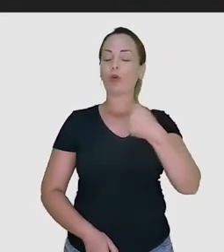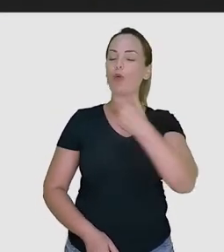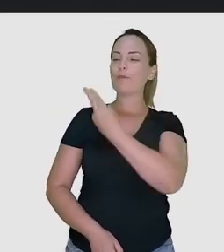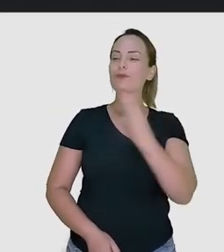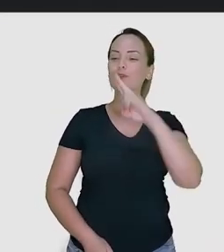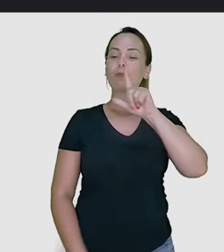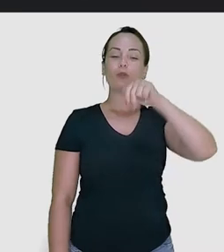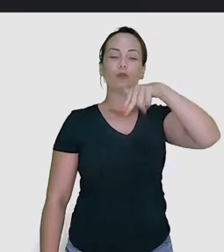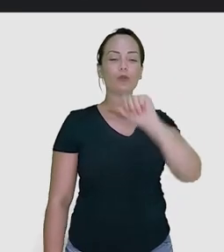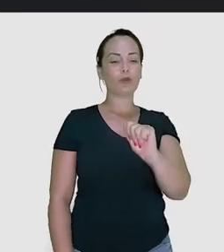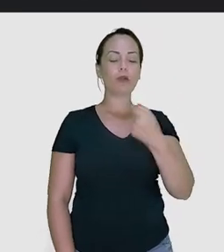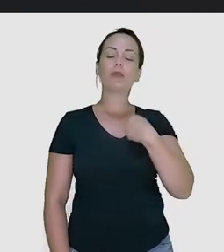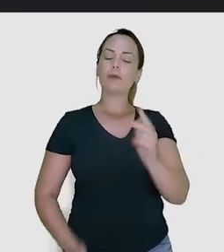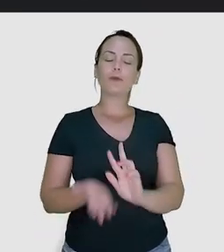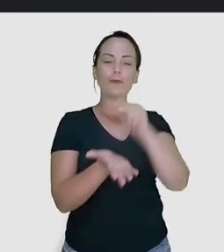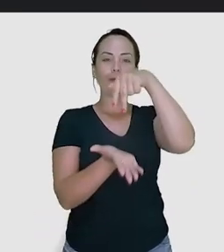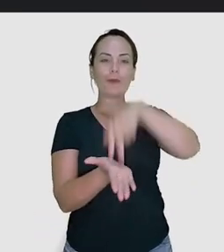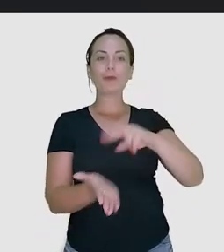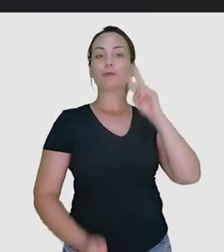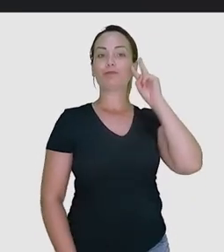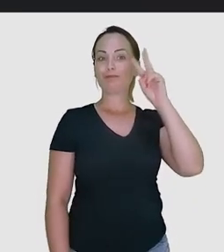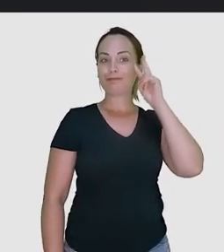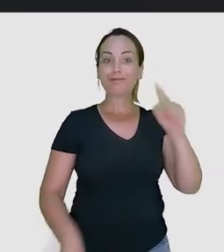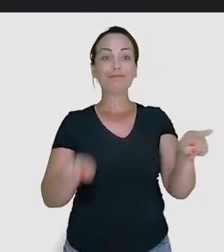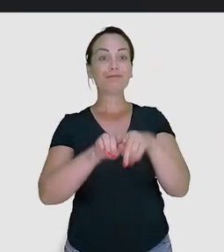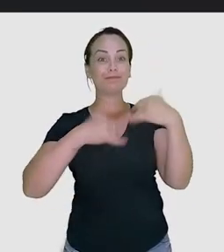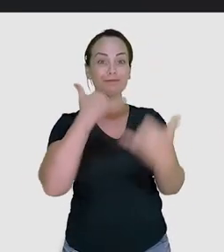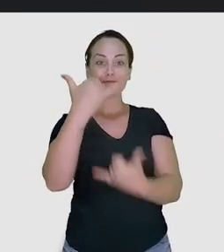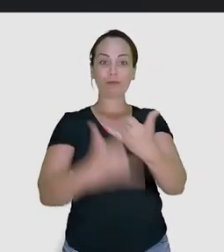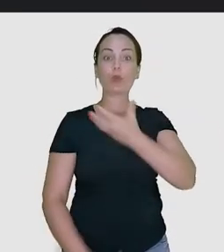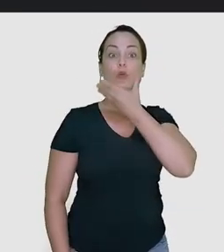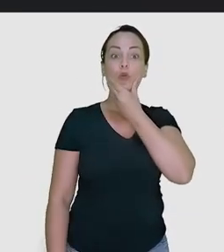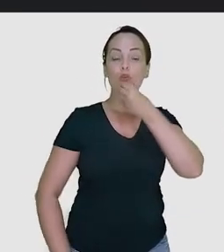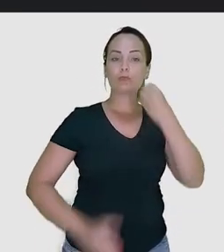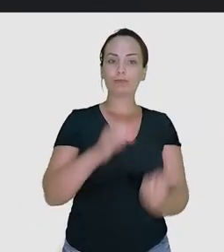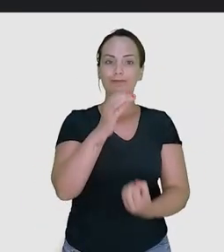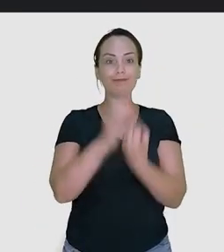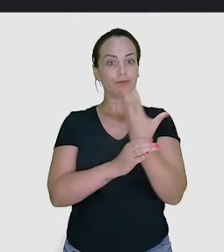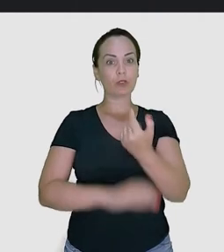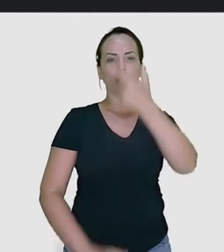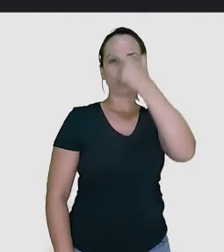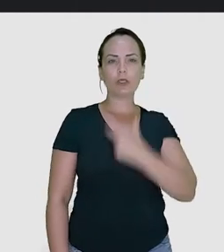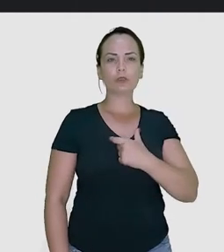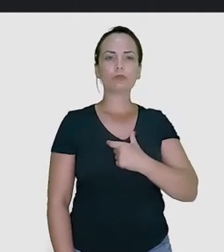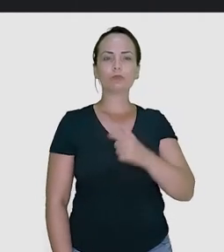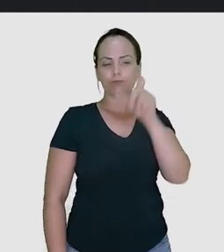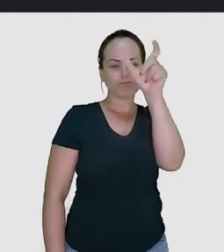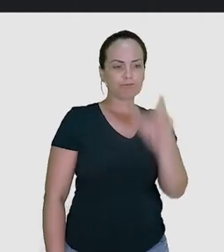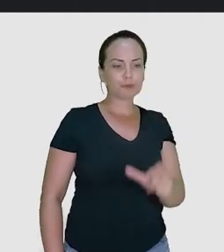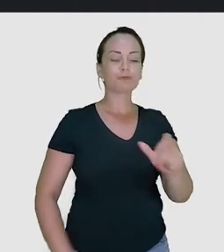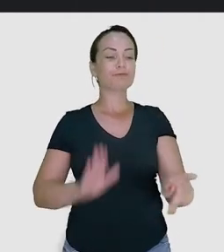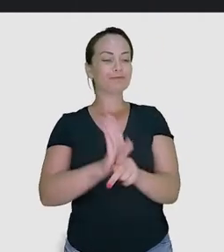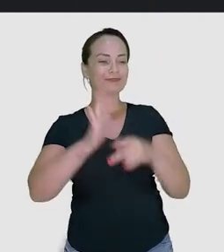Ei, olha a Luana! Oi, Luana! Oi, meu nome é Luana. Eu participo da história e dos jogos